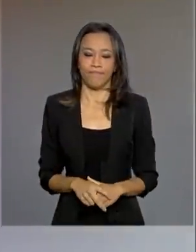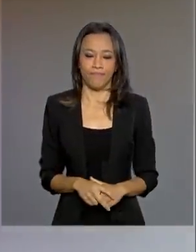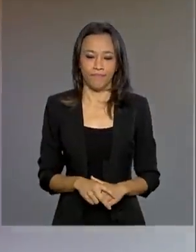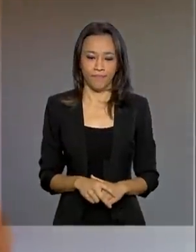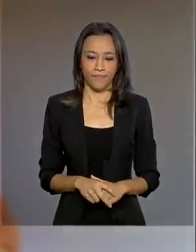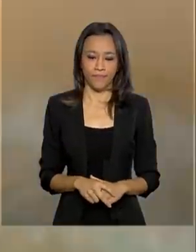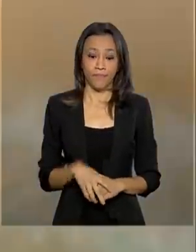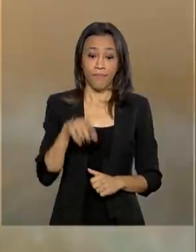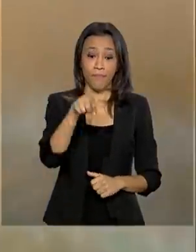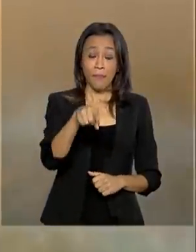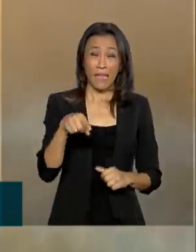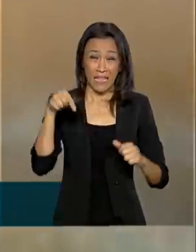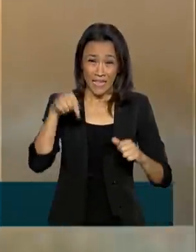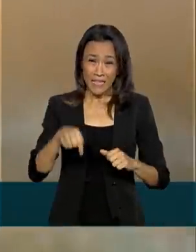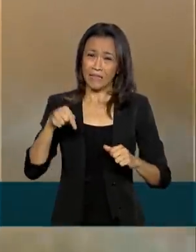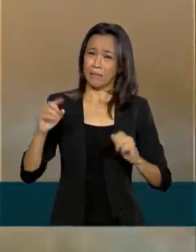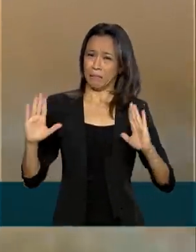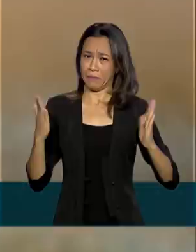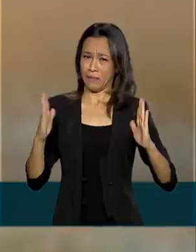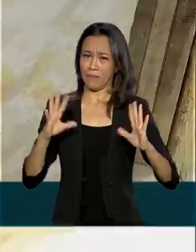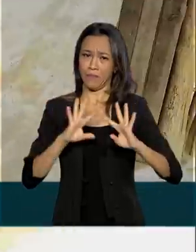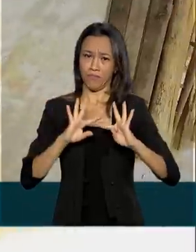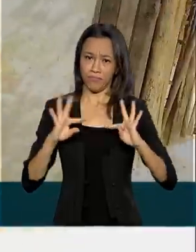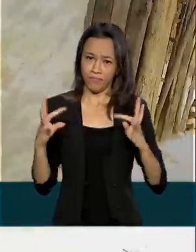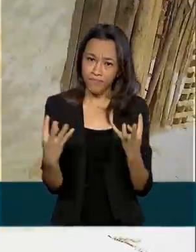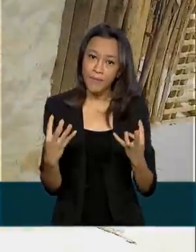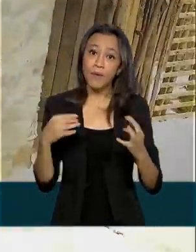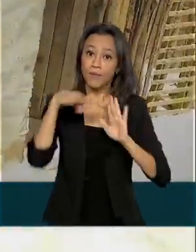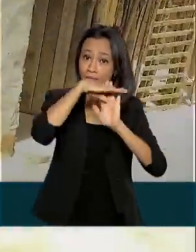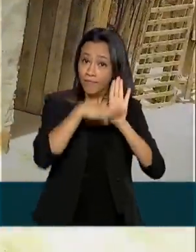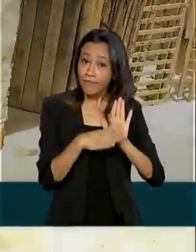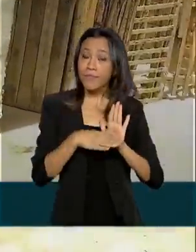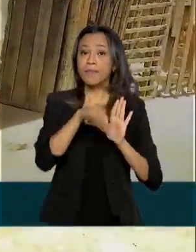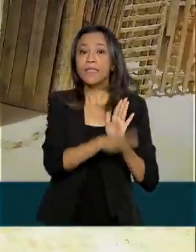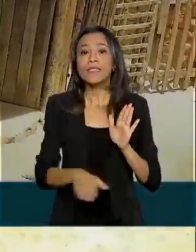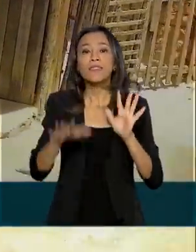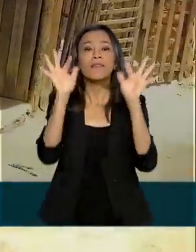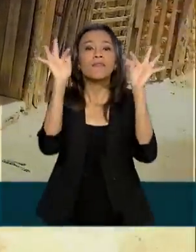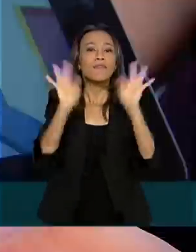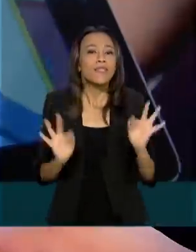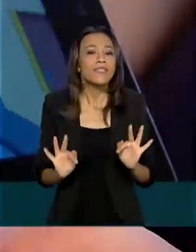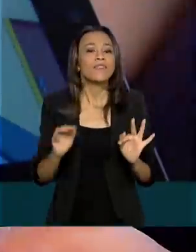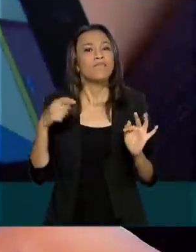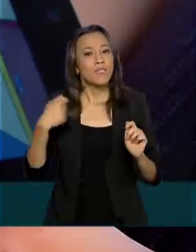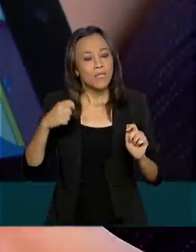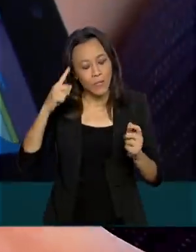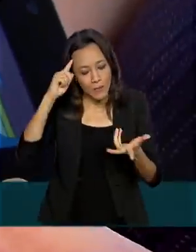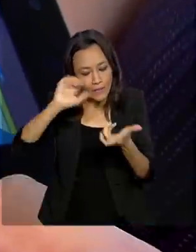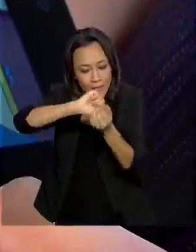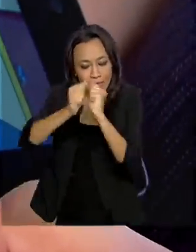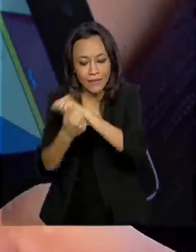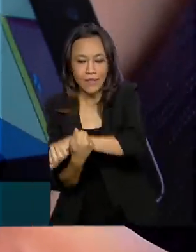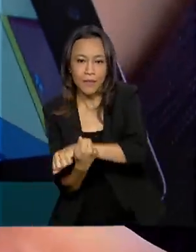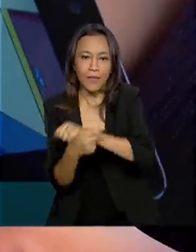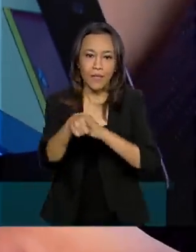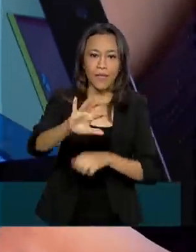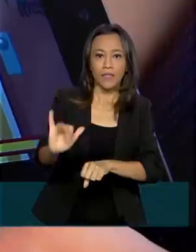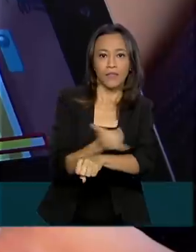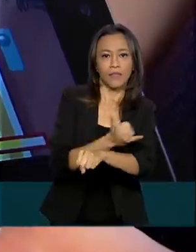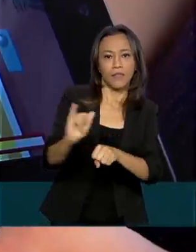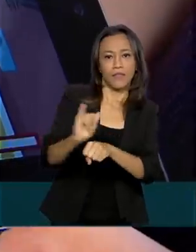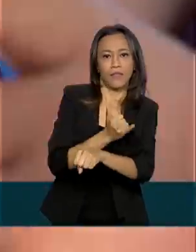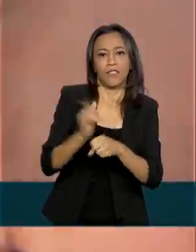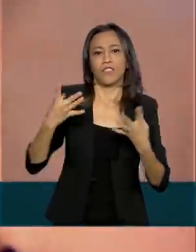Em tempos de pandemia, o programa Criança Feliz teve que ser reinventado e as ferramentas digitais se